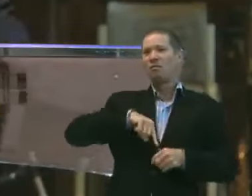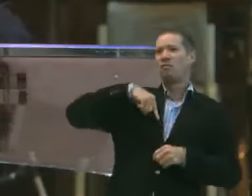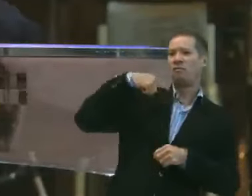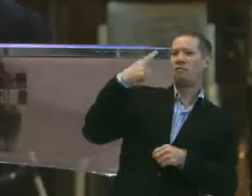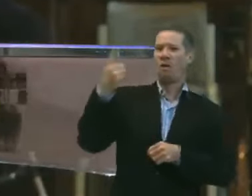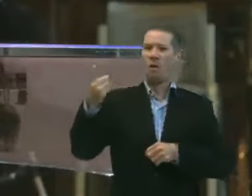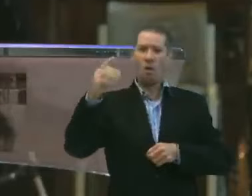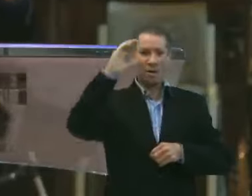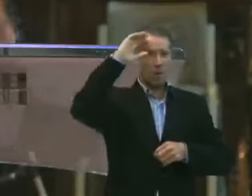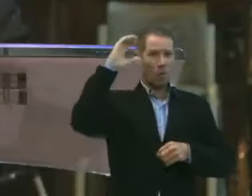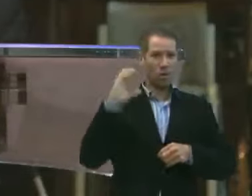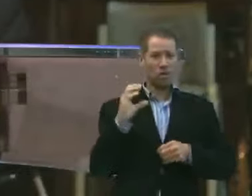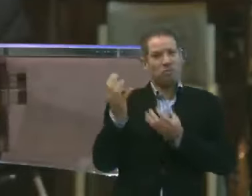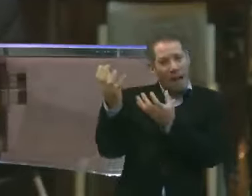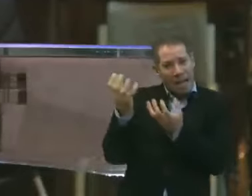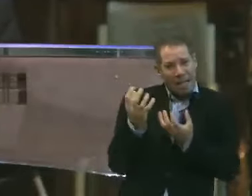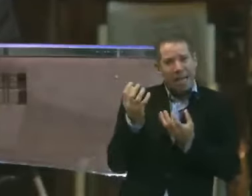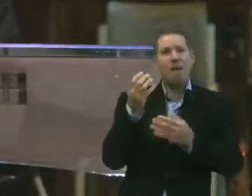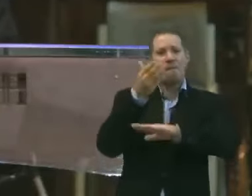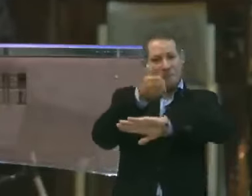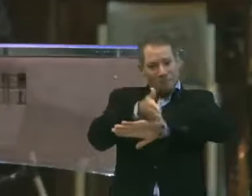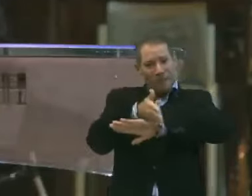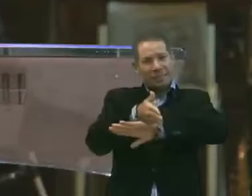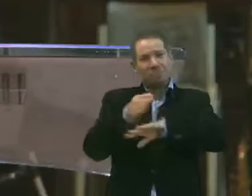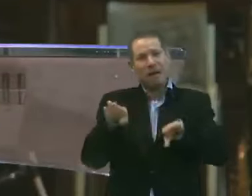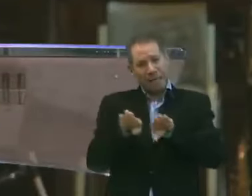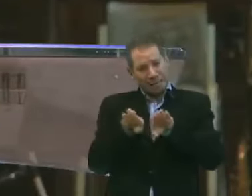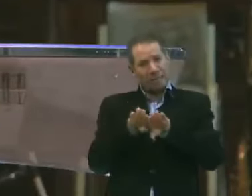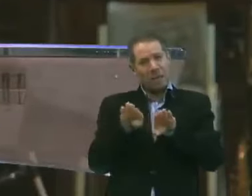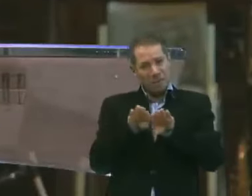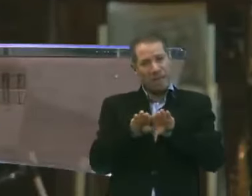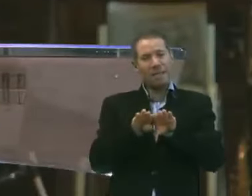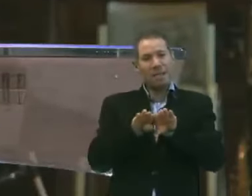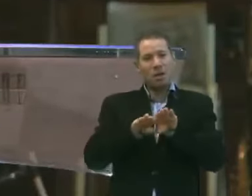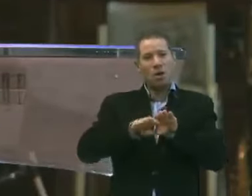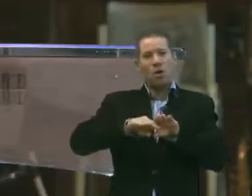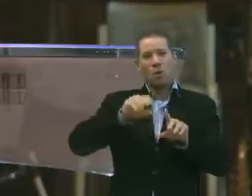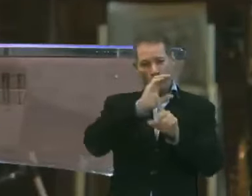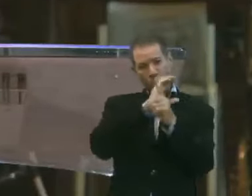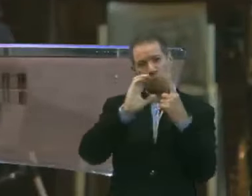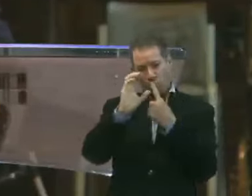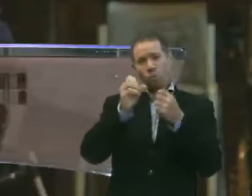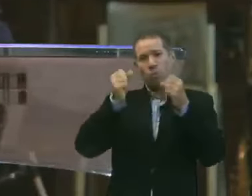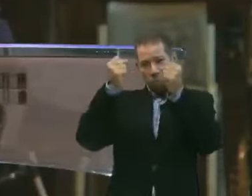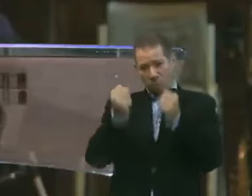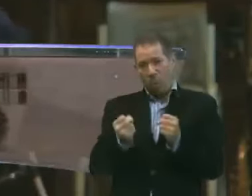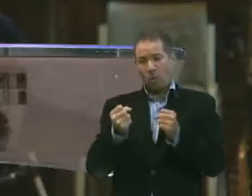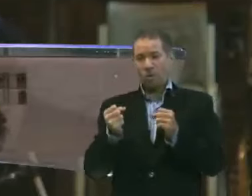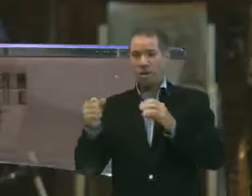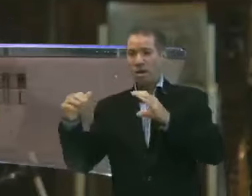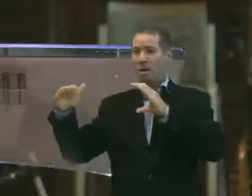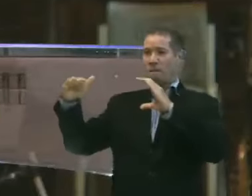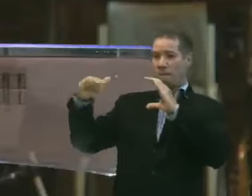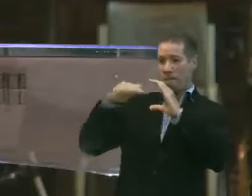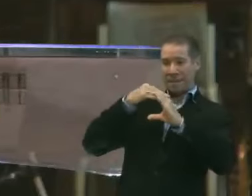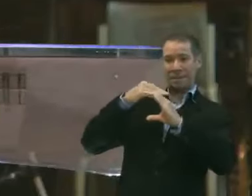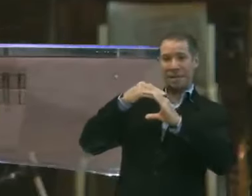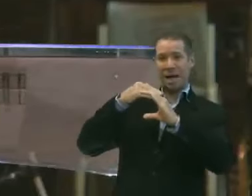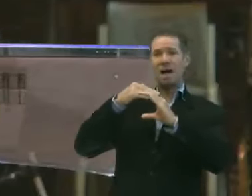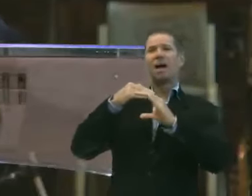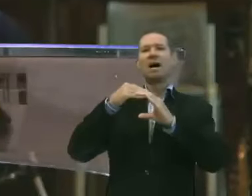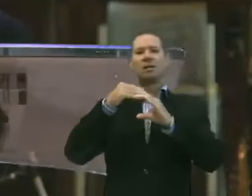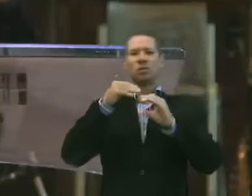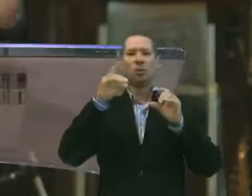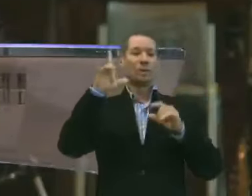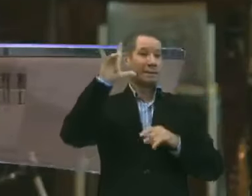cidade, ou está querendo fazer isso e está fora aqui de Curitiba, do culto. Você pode me mandar depois uma mensagem lá